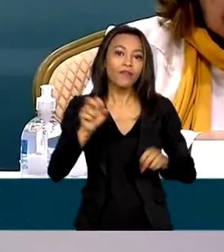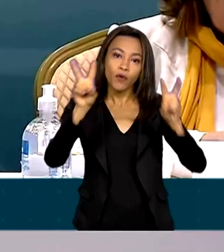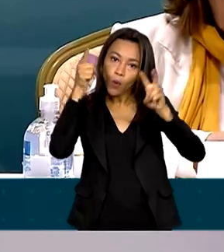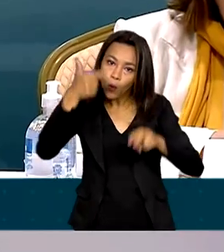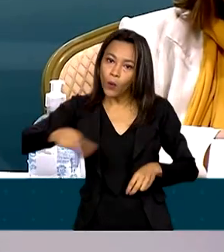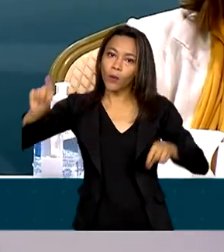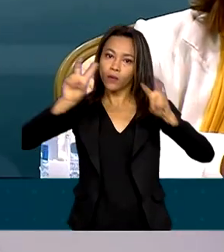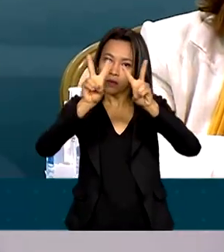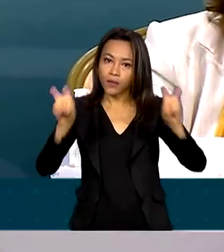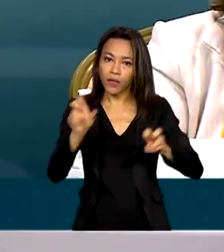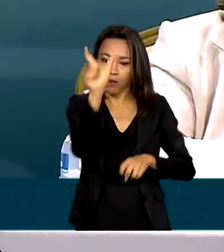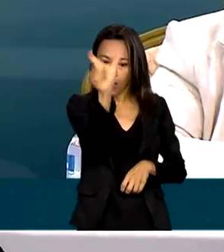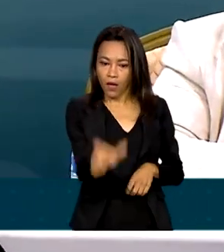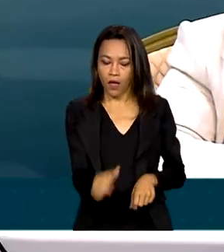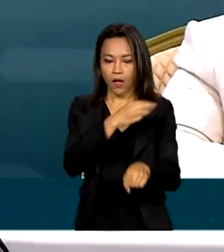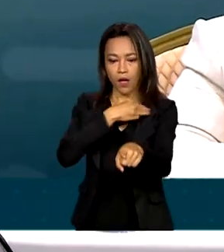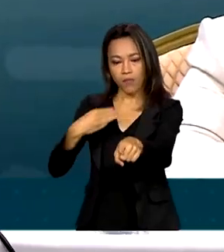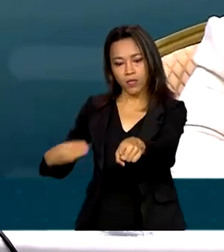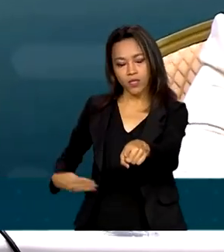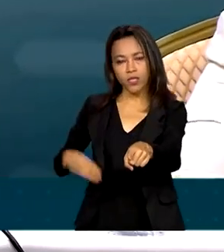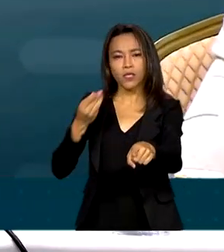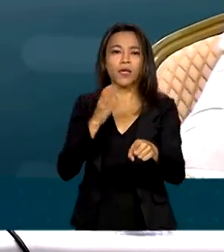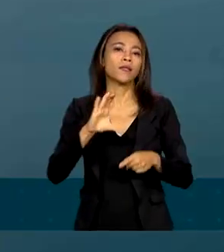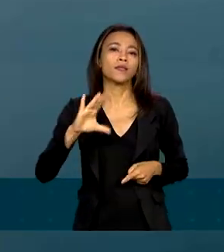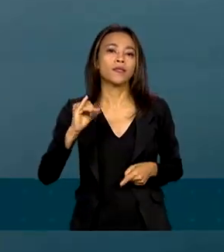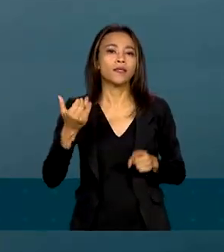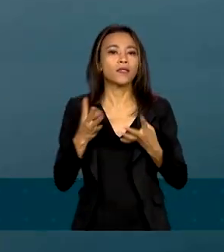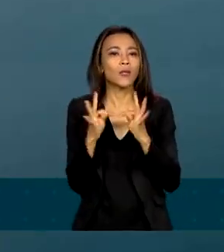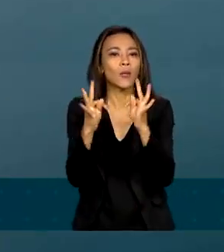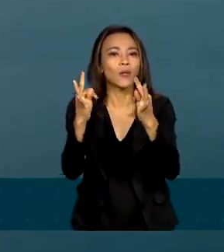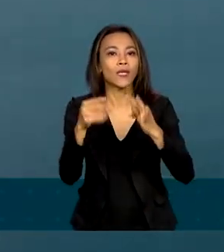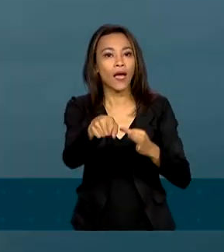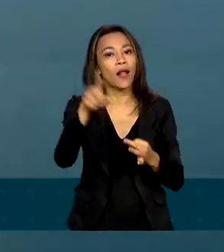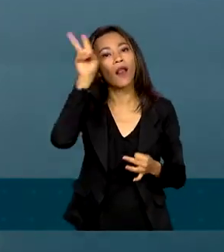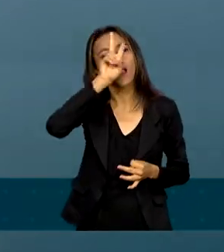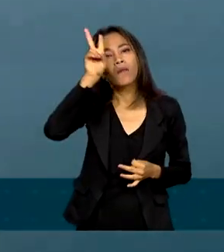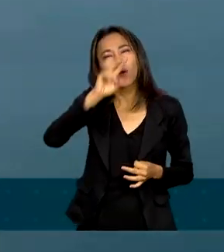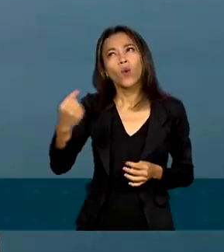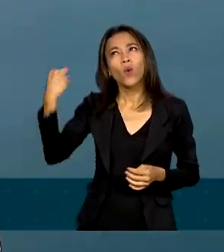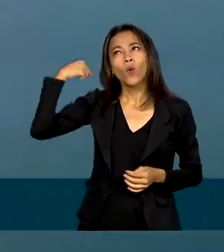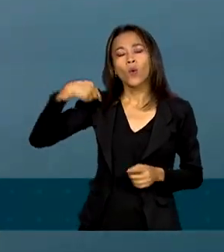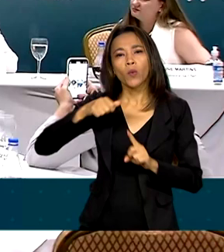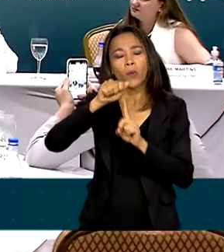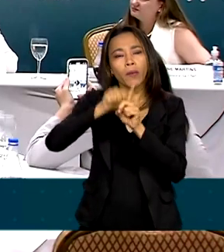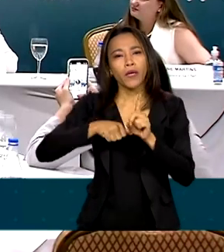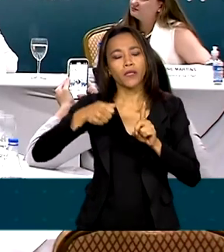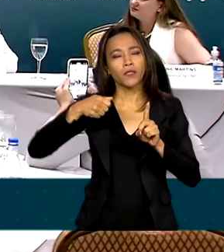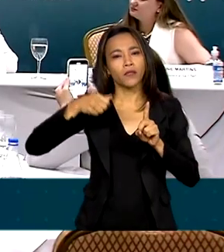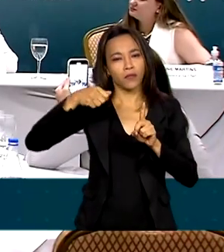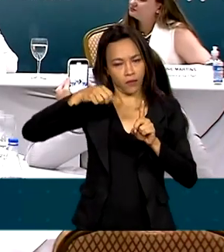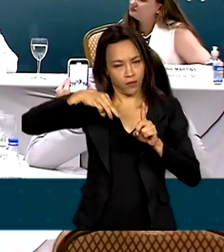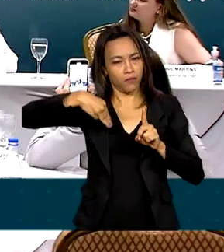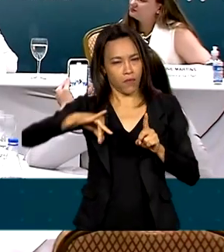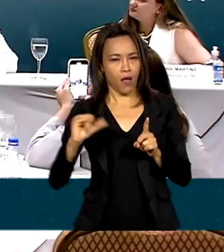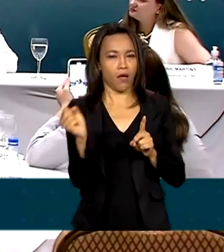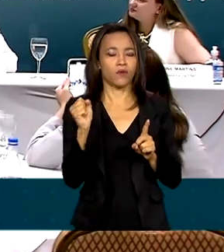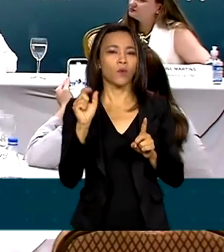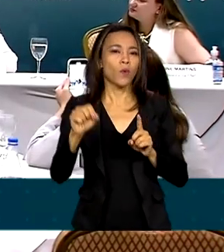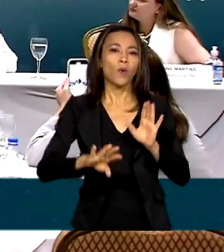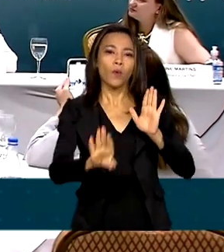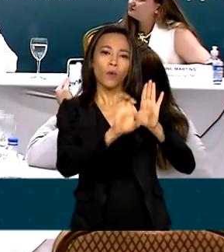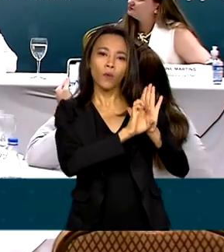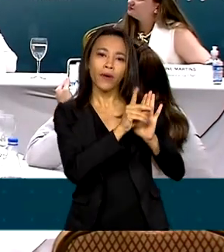ministra da Ciência, Tecnologia e Inovação lembrou que o governo lançou agora em março um edital de fomento destinado